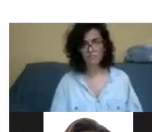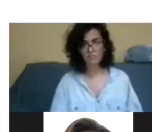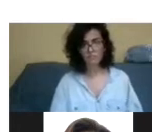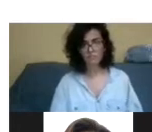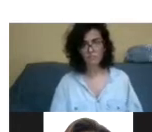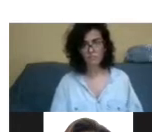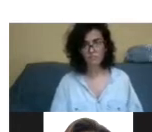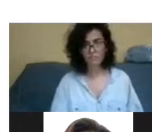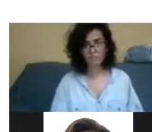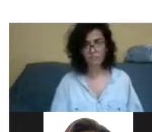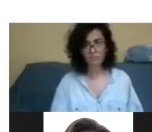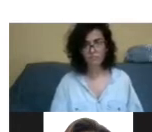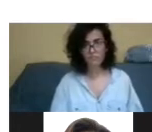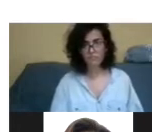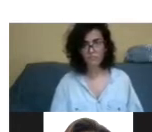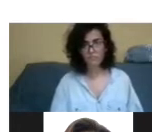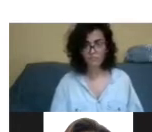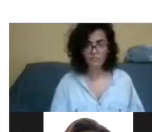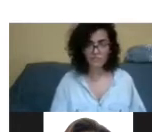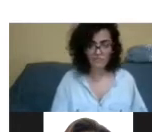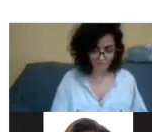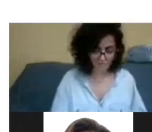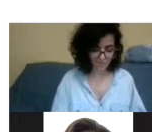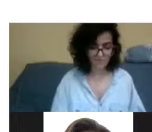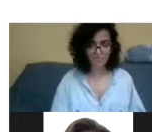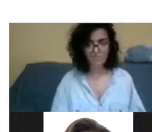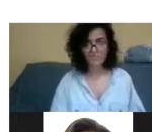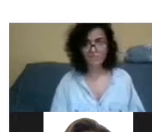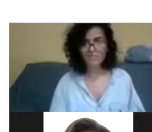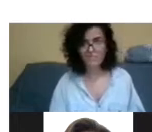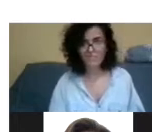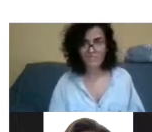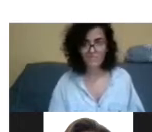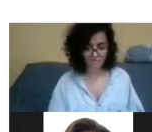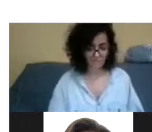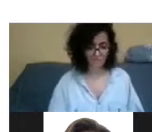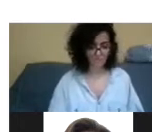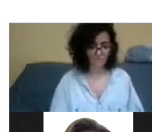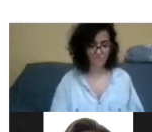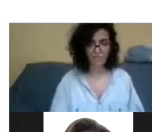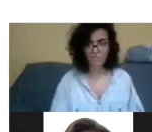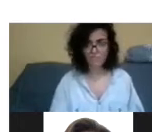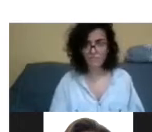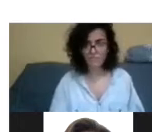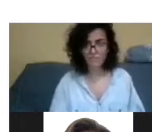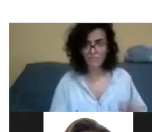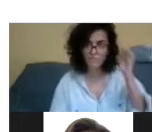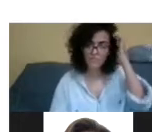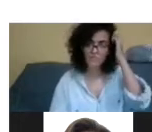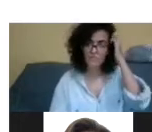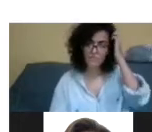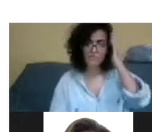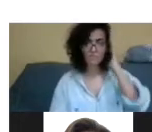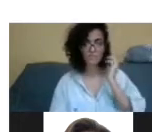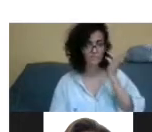tudo. vou fazer um curso de Libras, vou fazer audiodescrição. Não dá, já tentei, gente. Não dá. Vai dar fazer tudo de uma vez. mas a